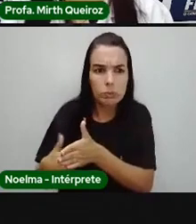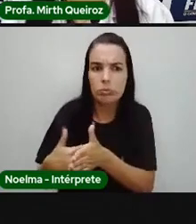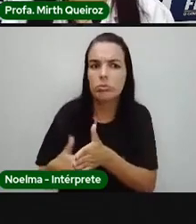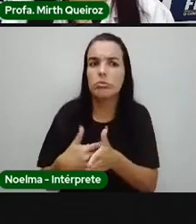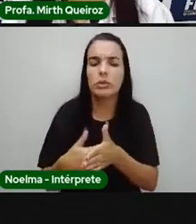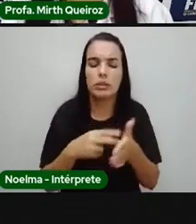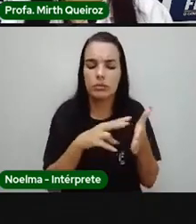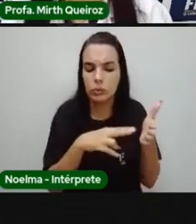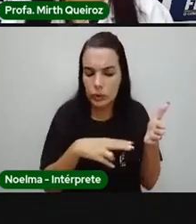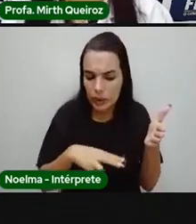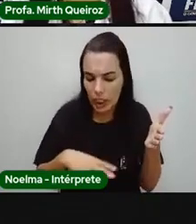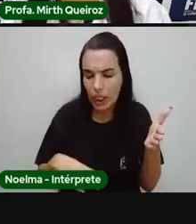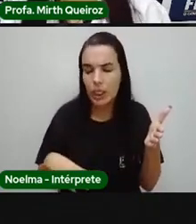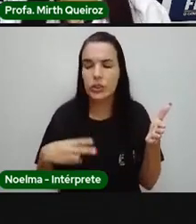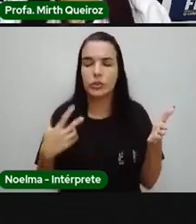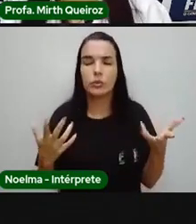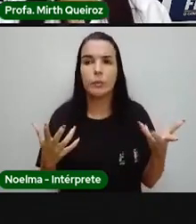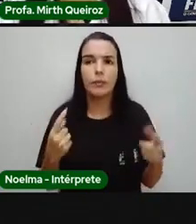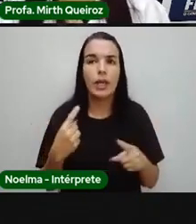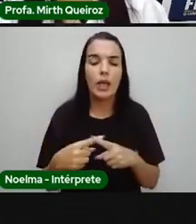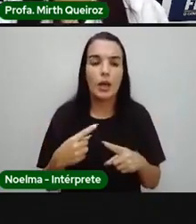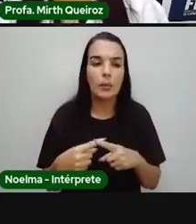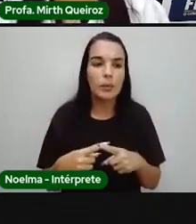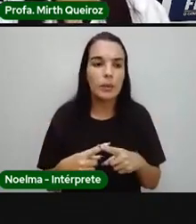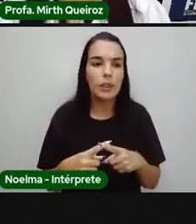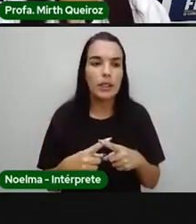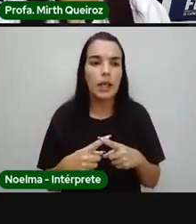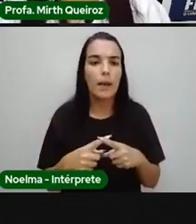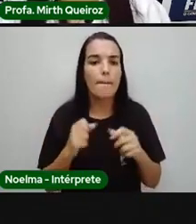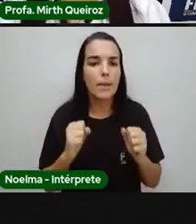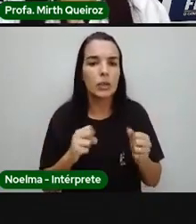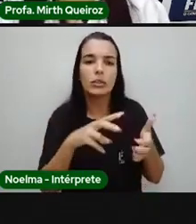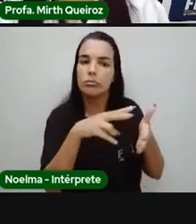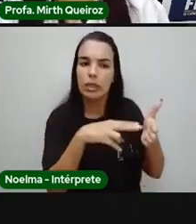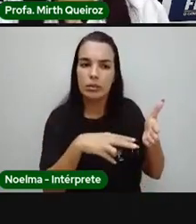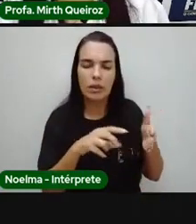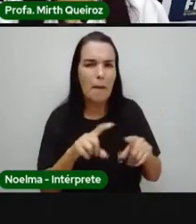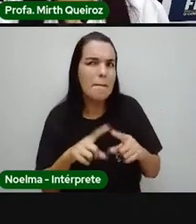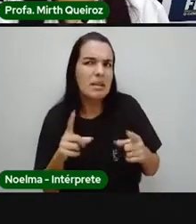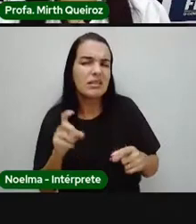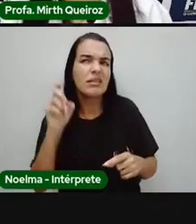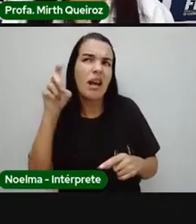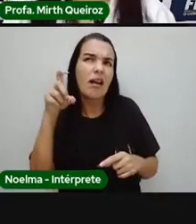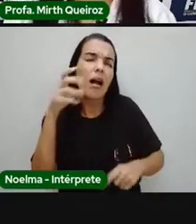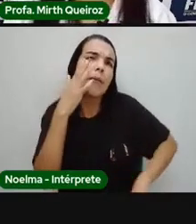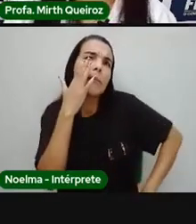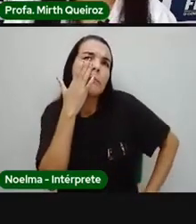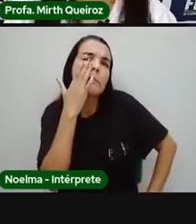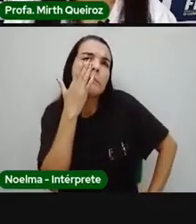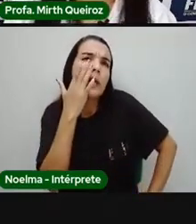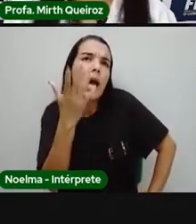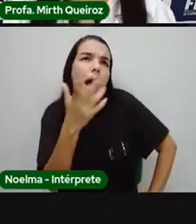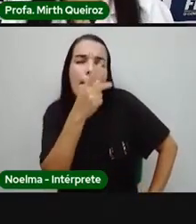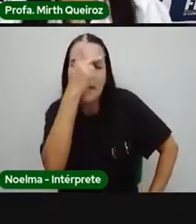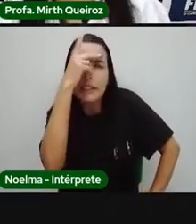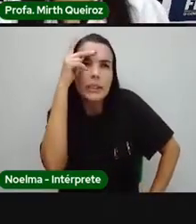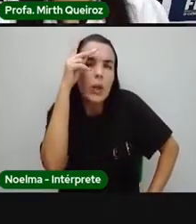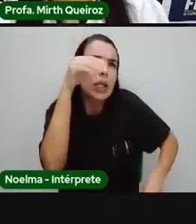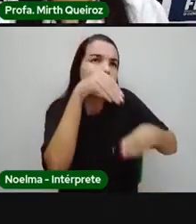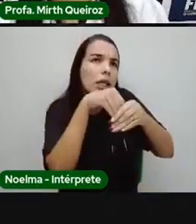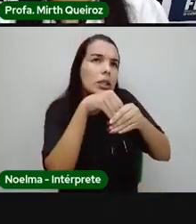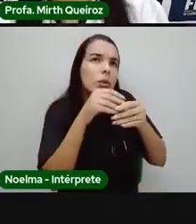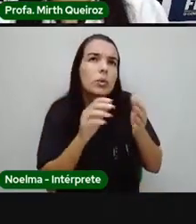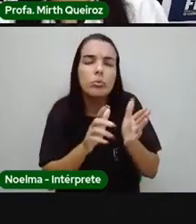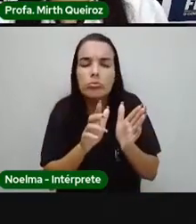Conforme vão acontecendo ali situações, vocês já vão se perguntando, mas será por que ele fez isso? Por que ele falou isso? Por que ele